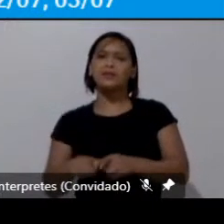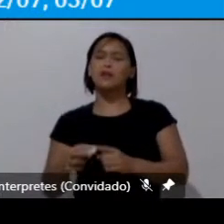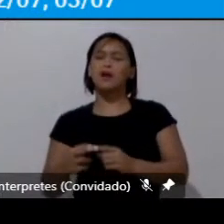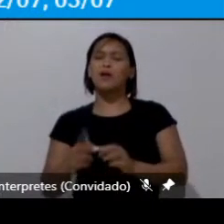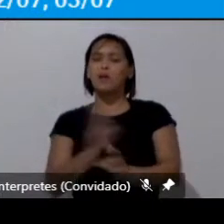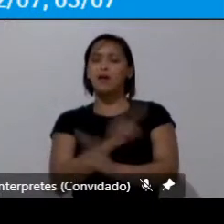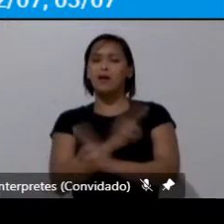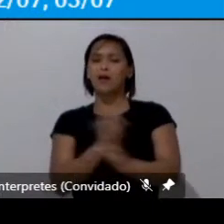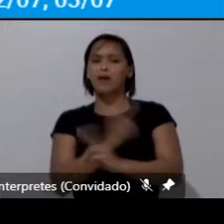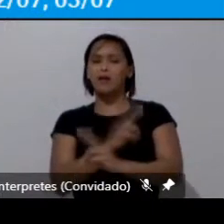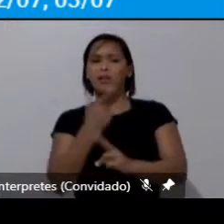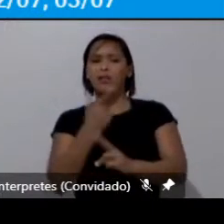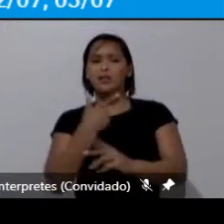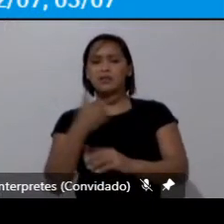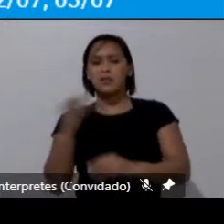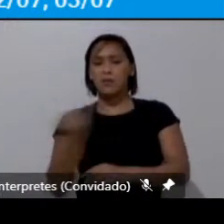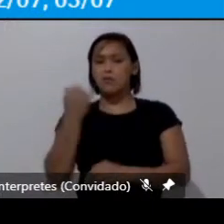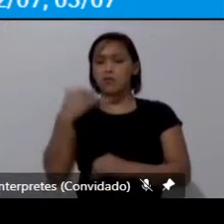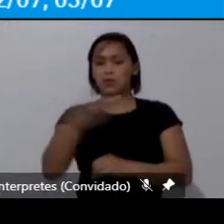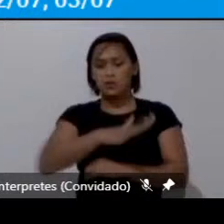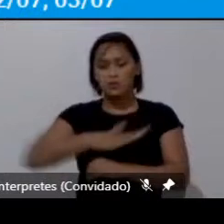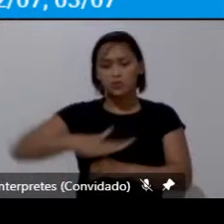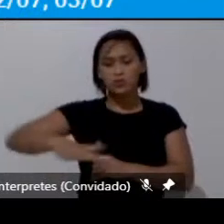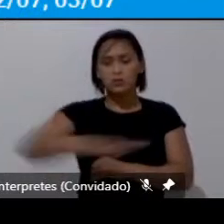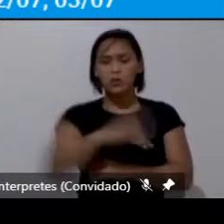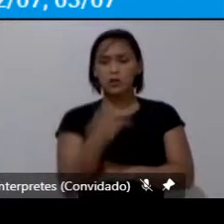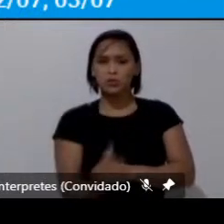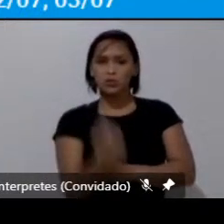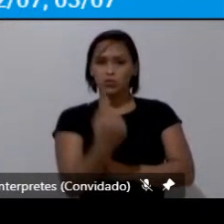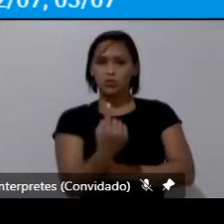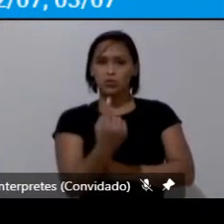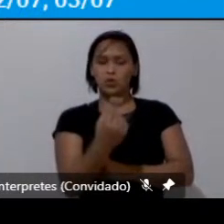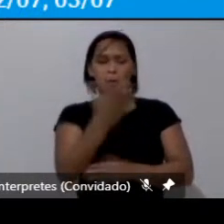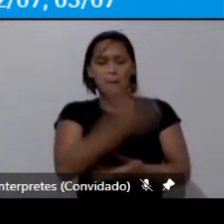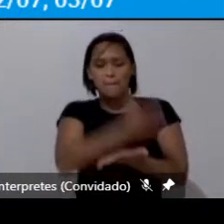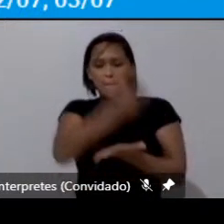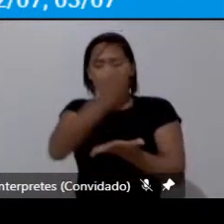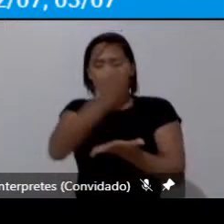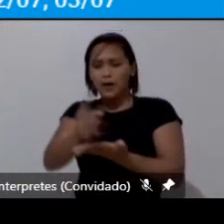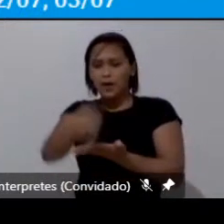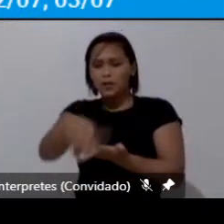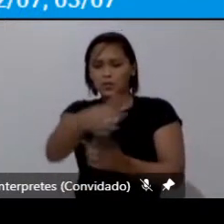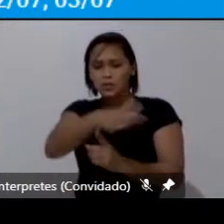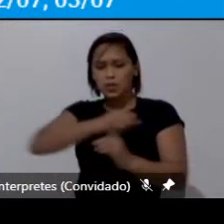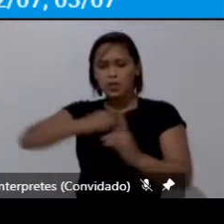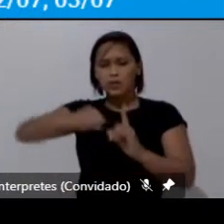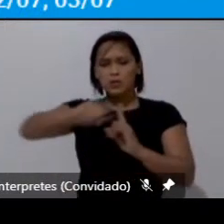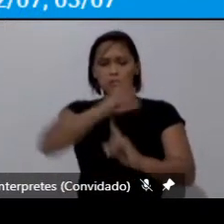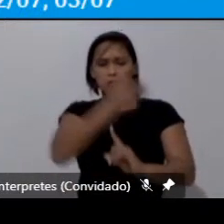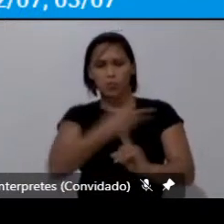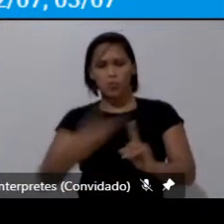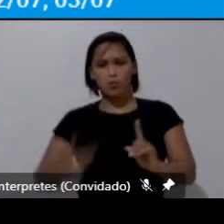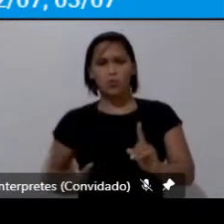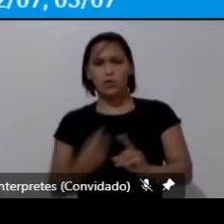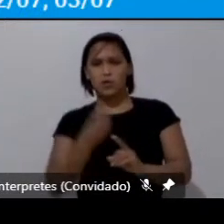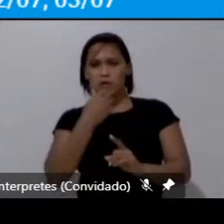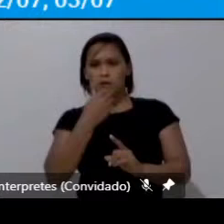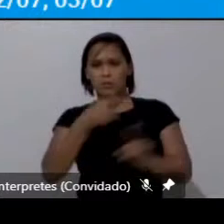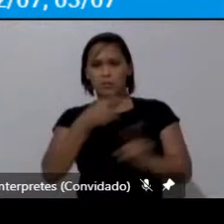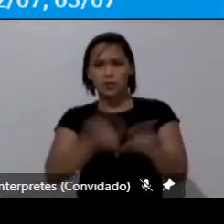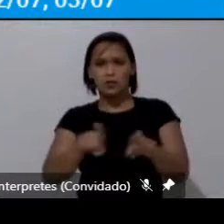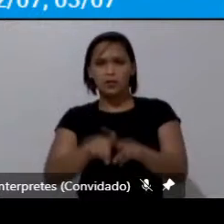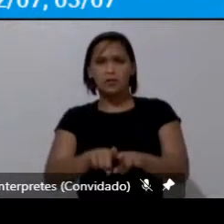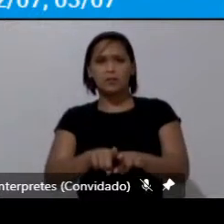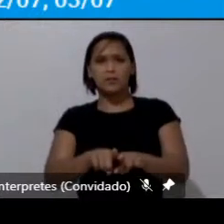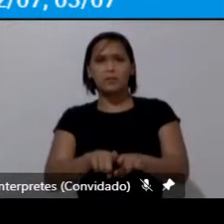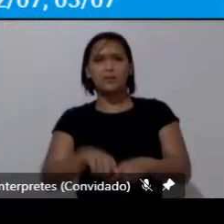essencial entre o espaço público como parte da esfera pública e o bem público material e simbólico que